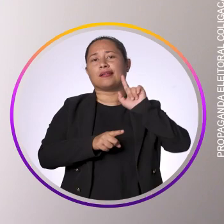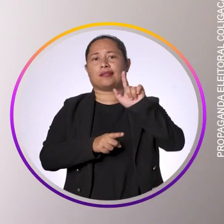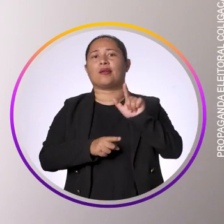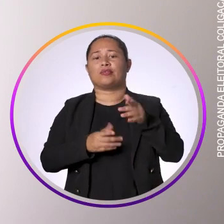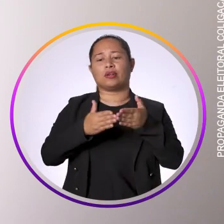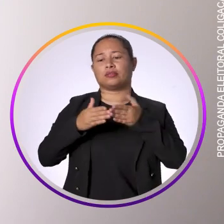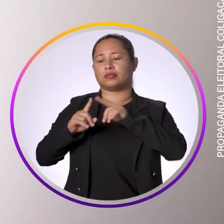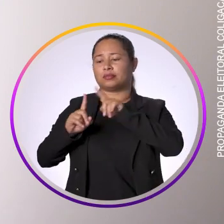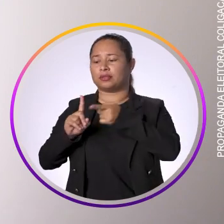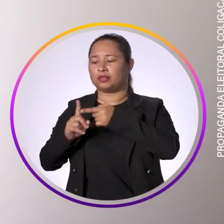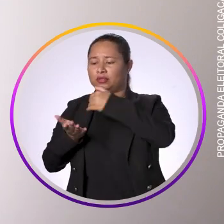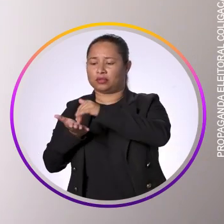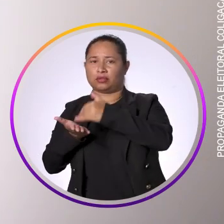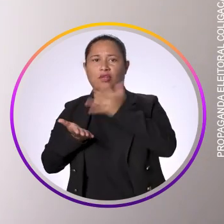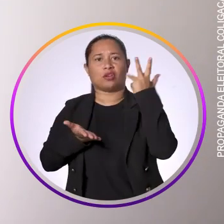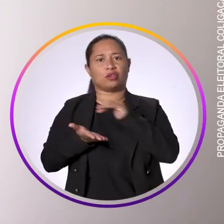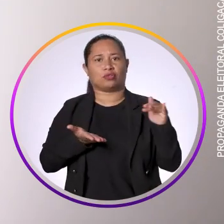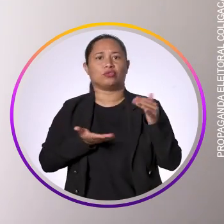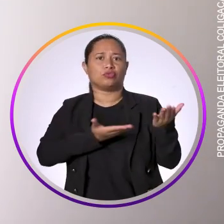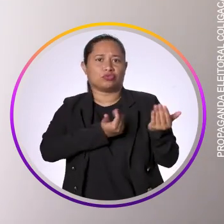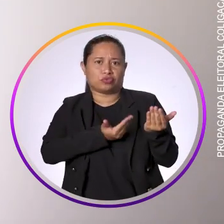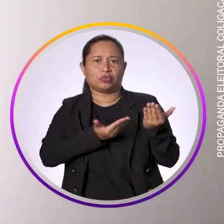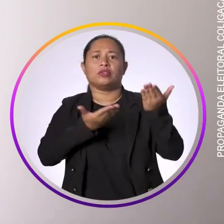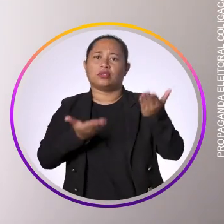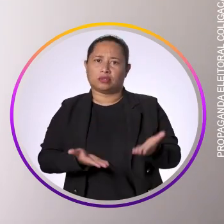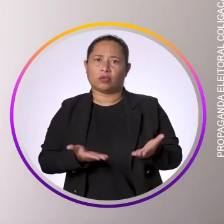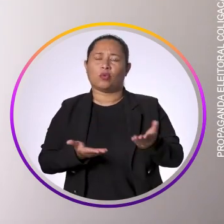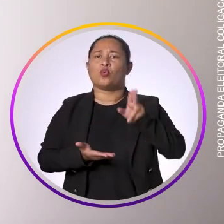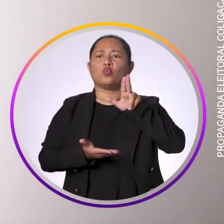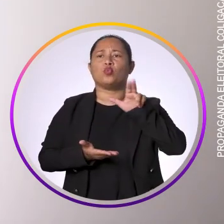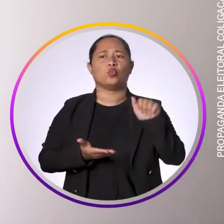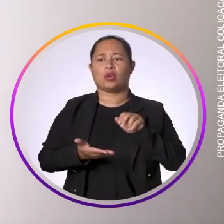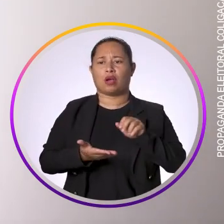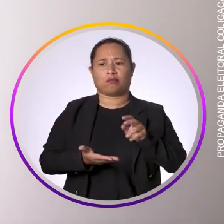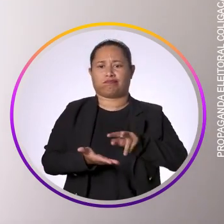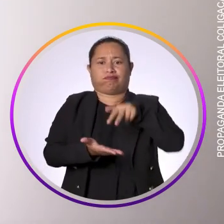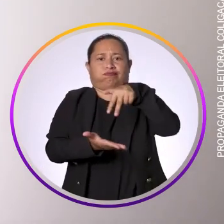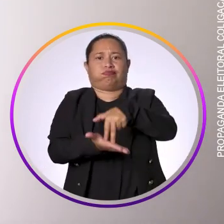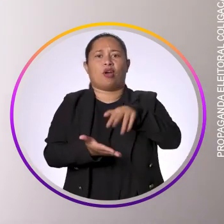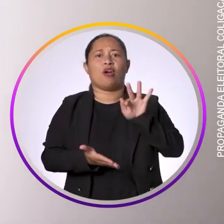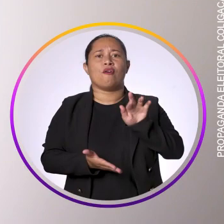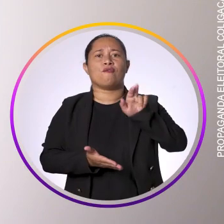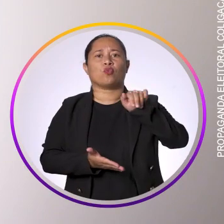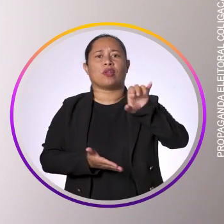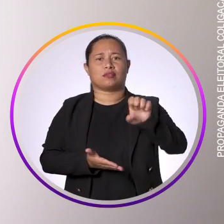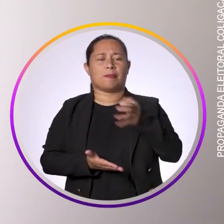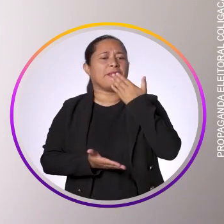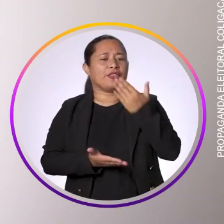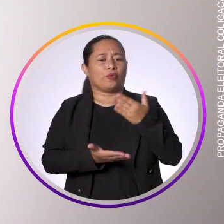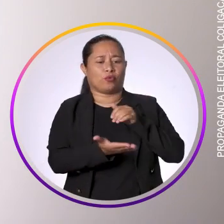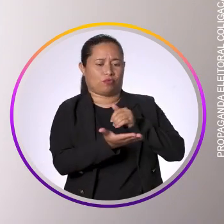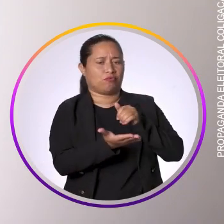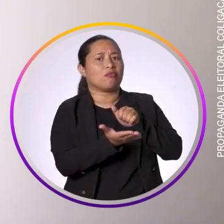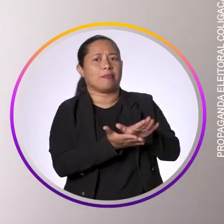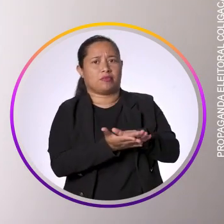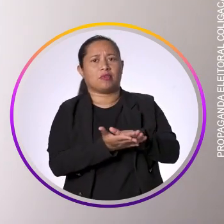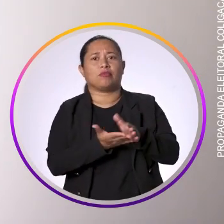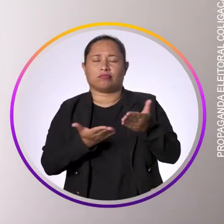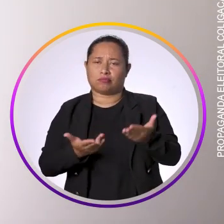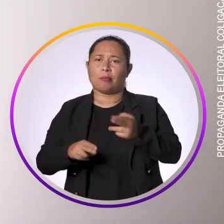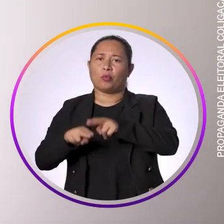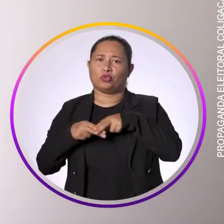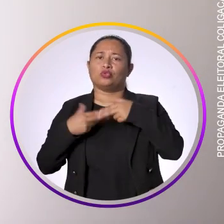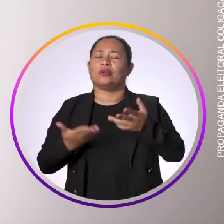estava de licença-maternidade da Secretaria da Criança e Juventude. Ela nunca comandou a FUNASE e pediu demissão da